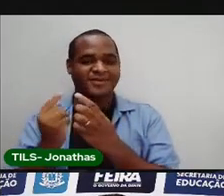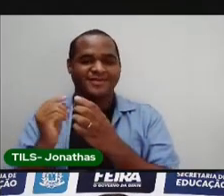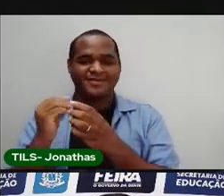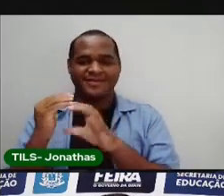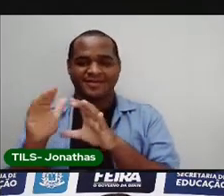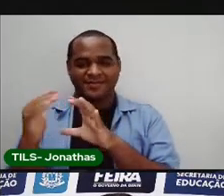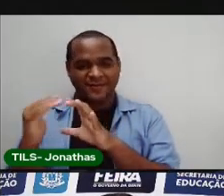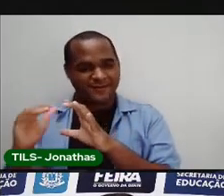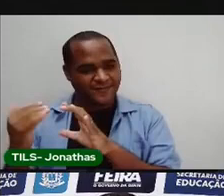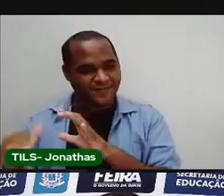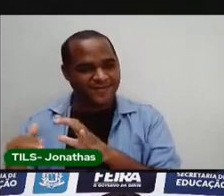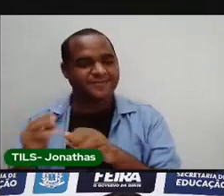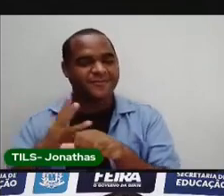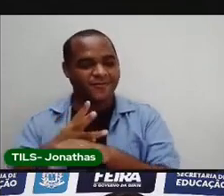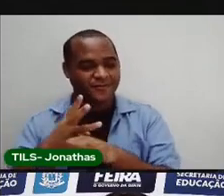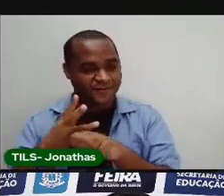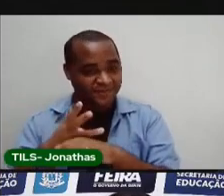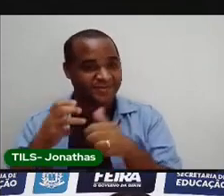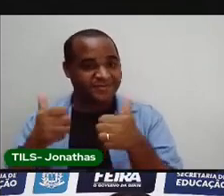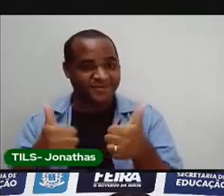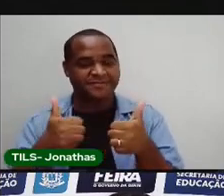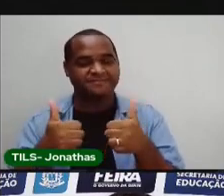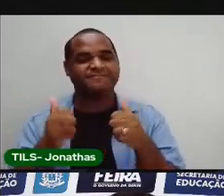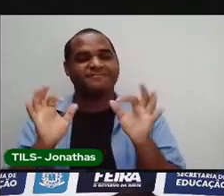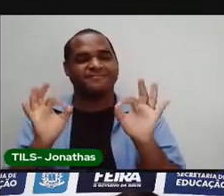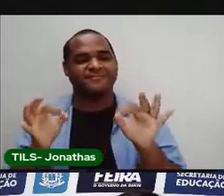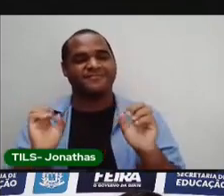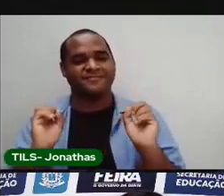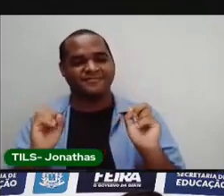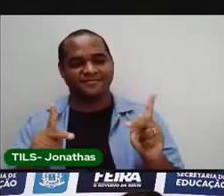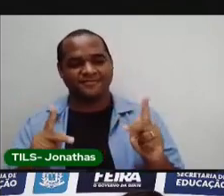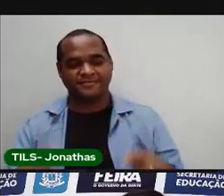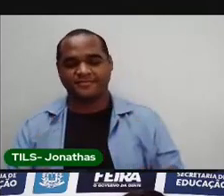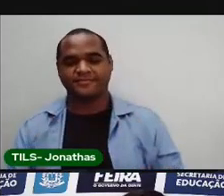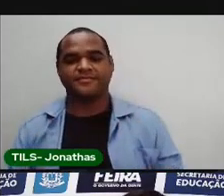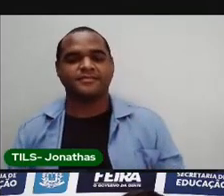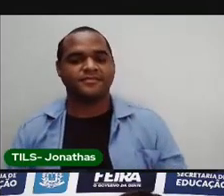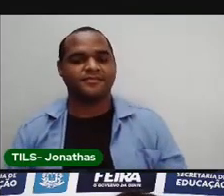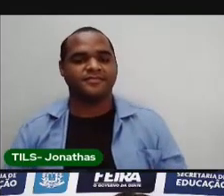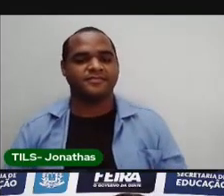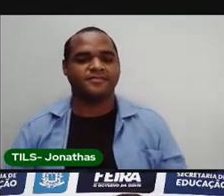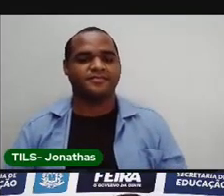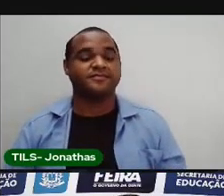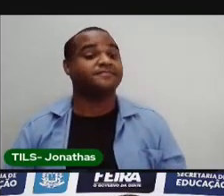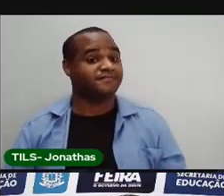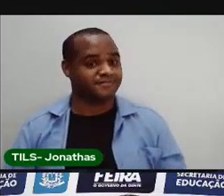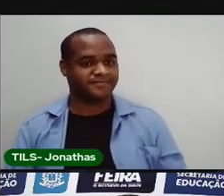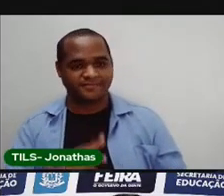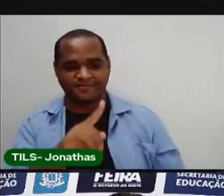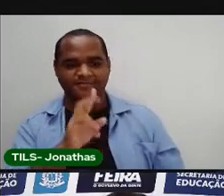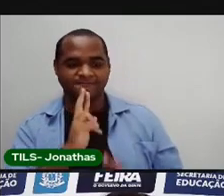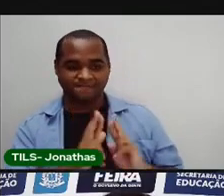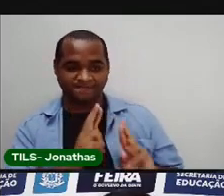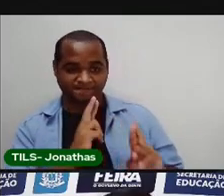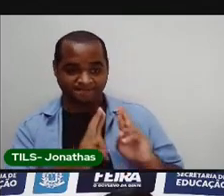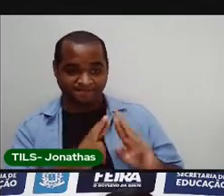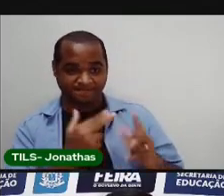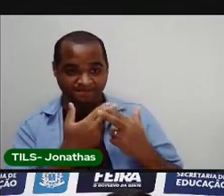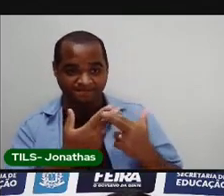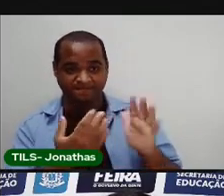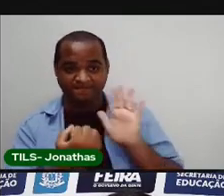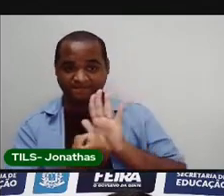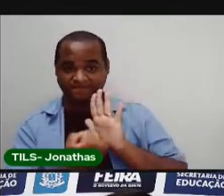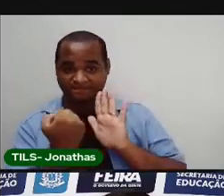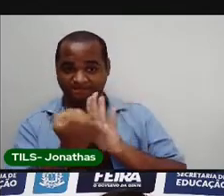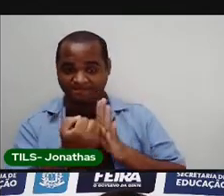vocês. Nos grupos. Certo? Então, vai fazer essa atividade com a